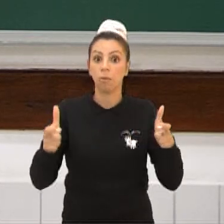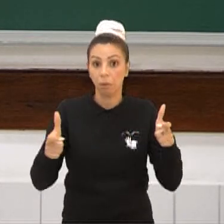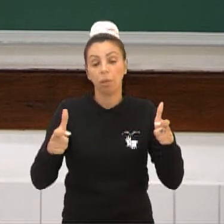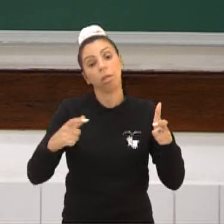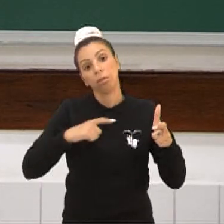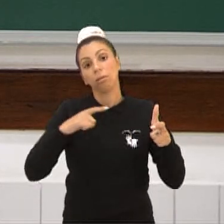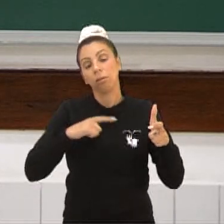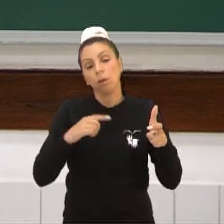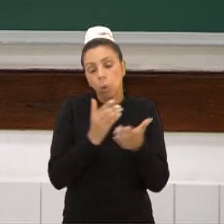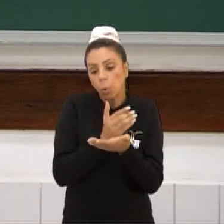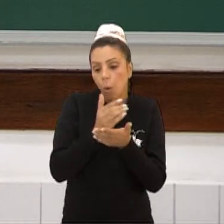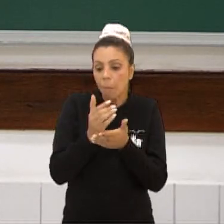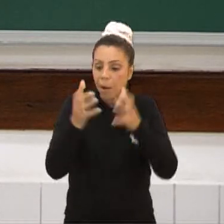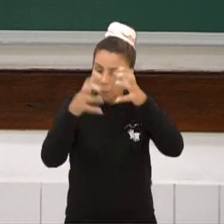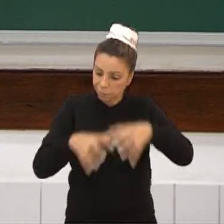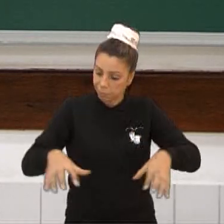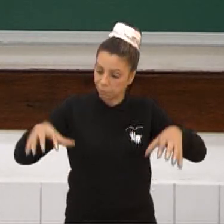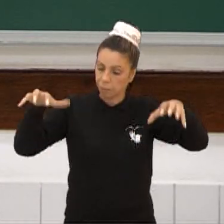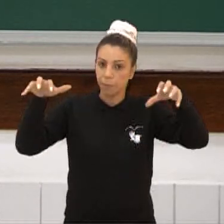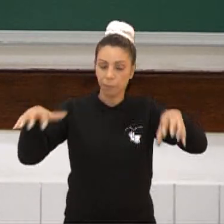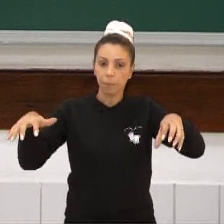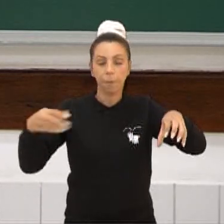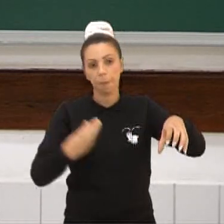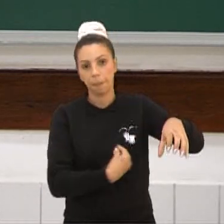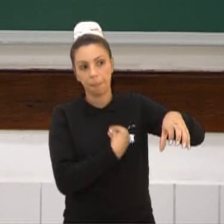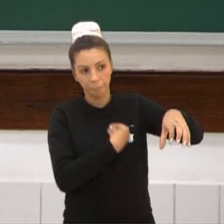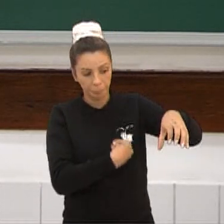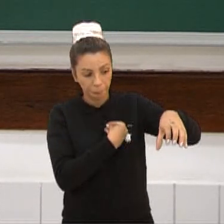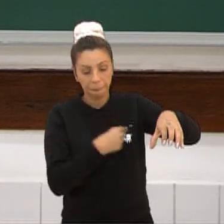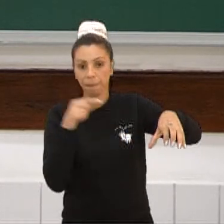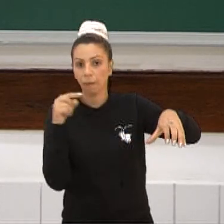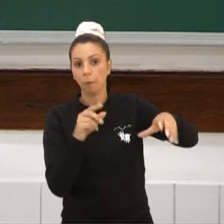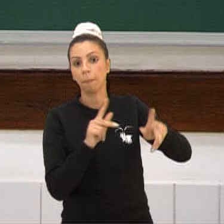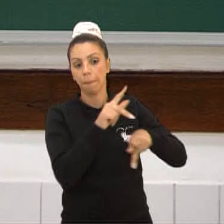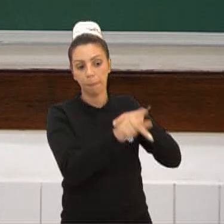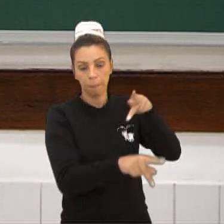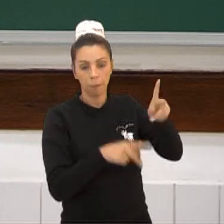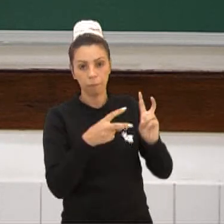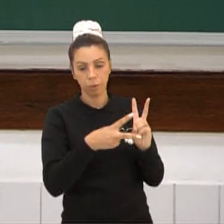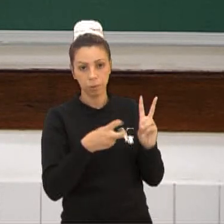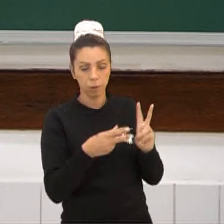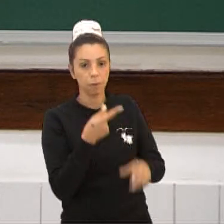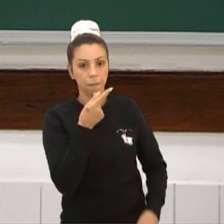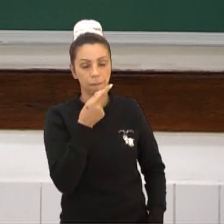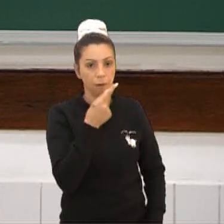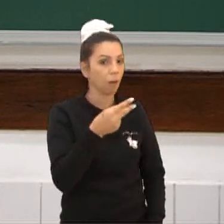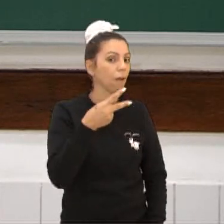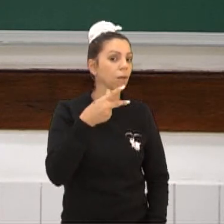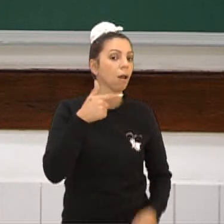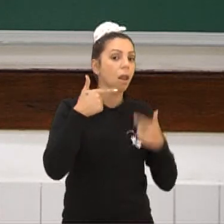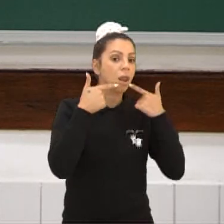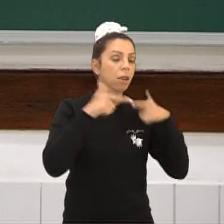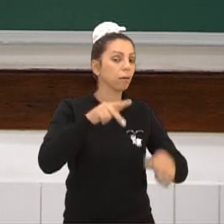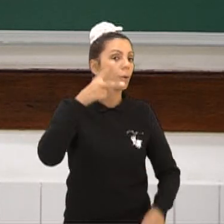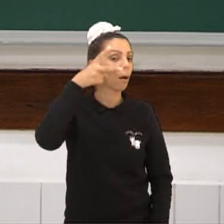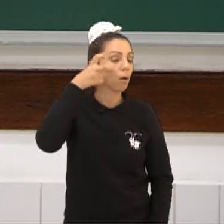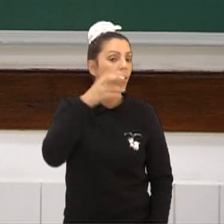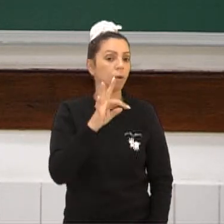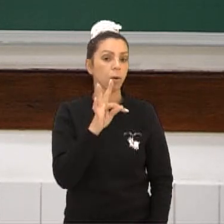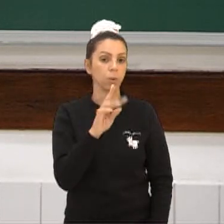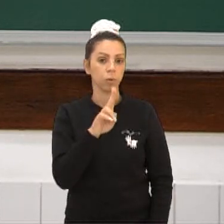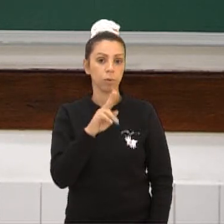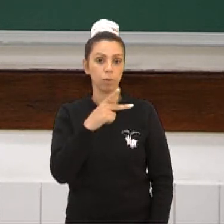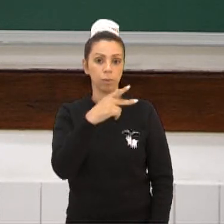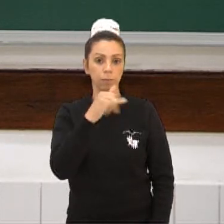pequena separação. Existia uma parte dessa população indígena que falava o tupi e outra parte que falava